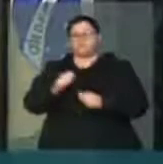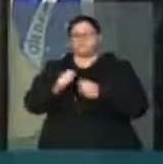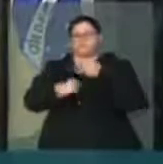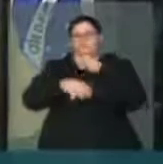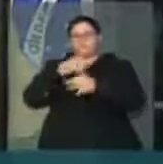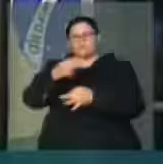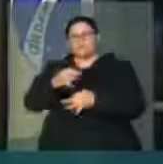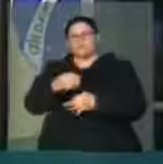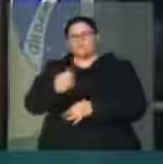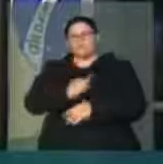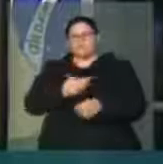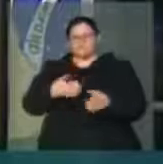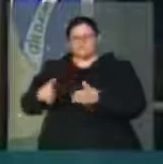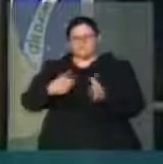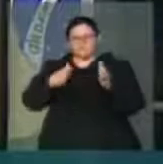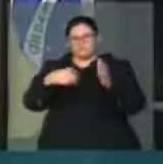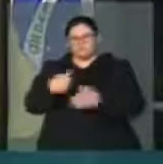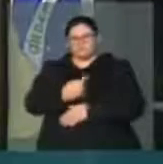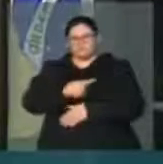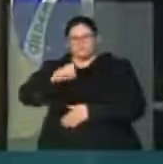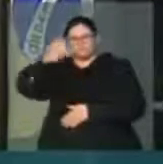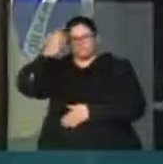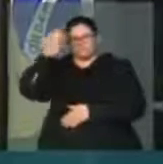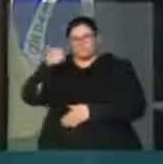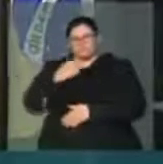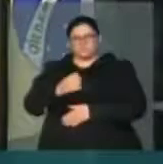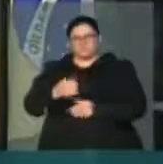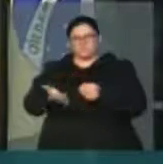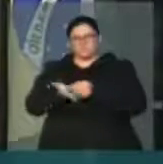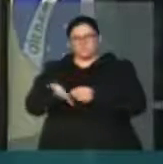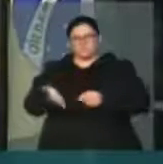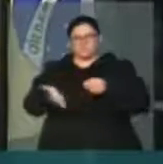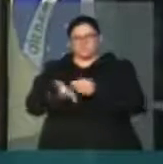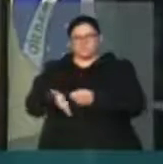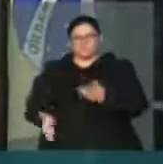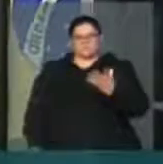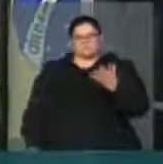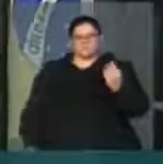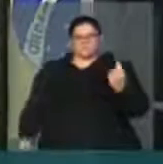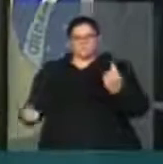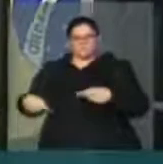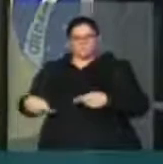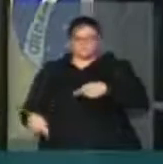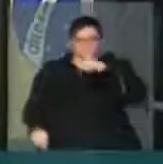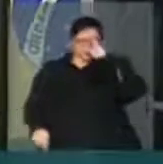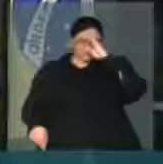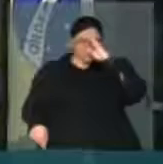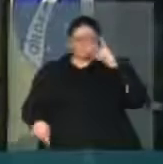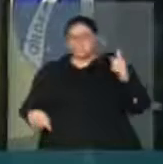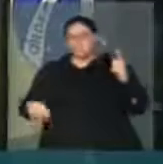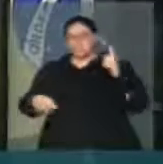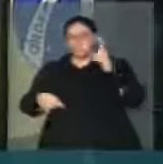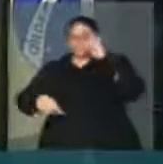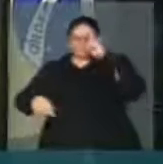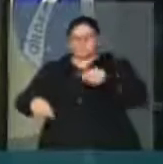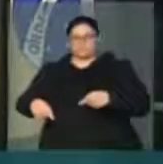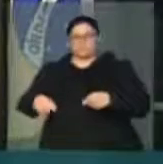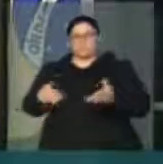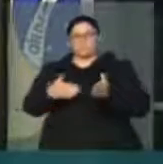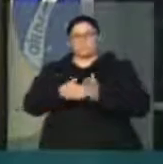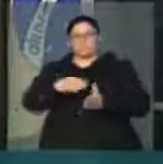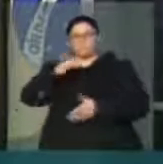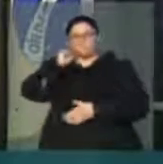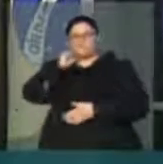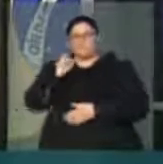Nós não lutamos contra a ditadura por acaso, a não ser em busca desta oportunidade de poder dizer e ouvir até, como ouvimos aqui há